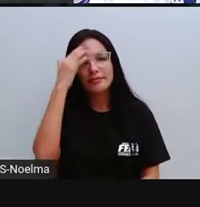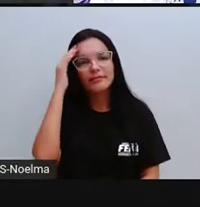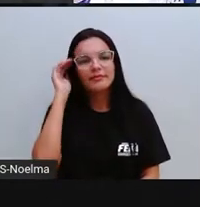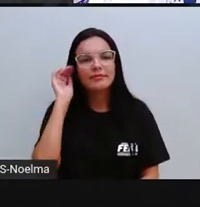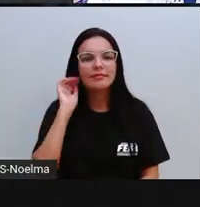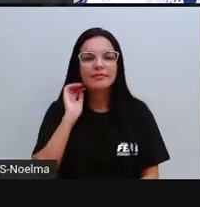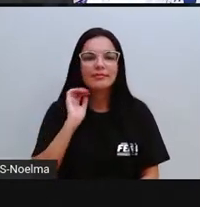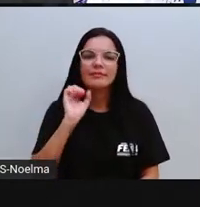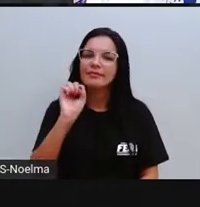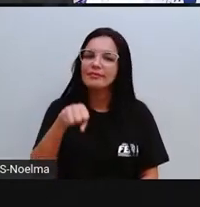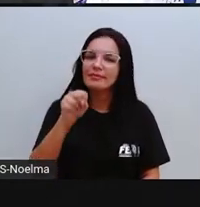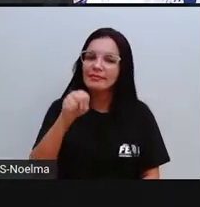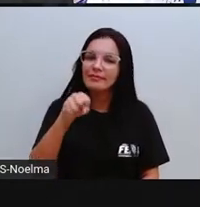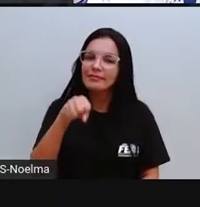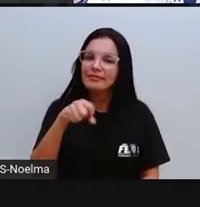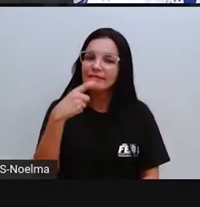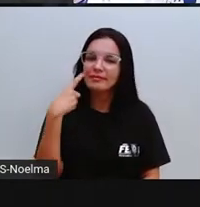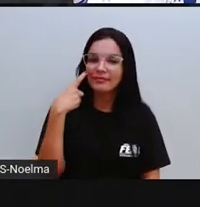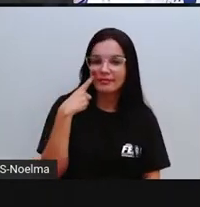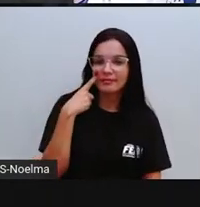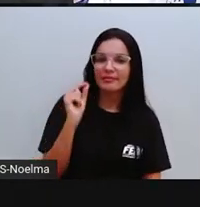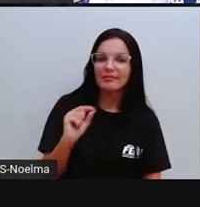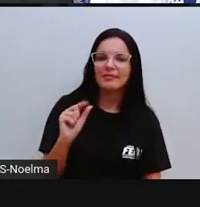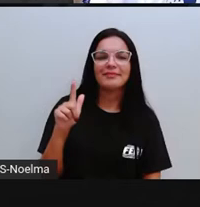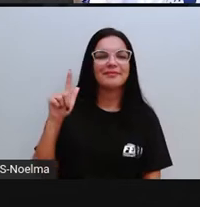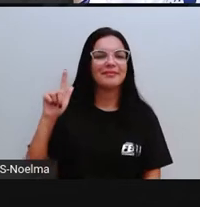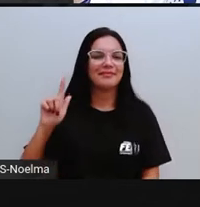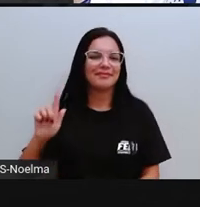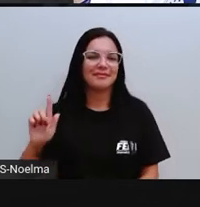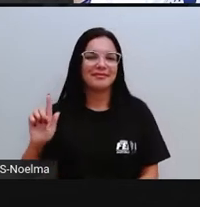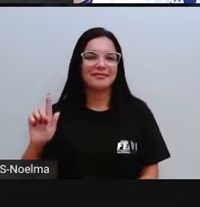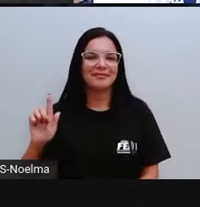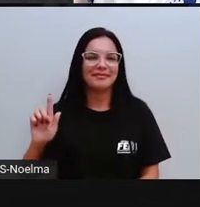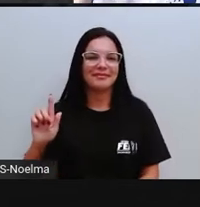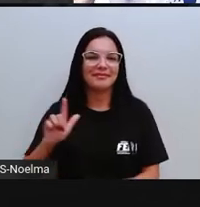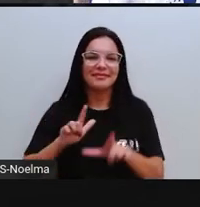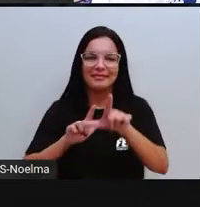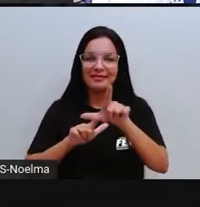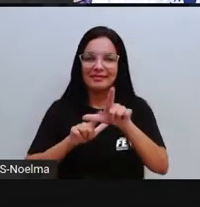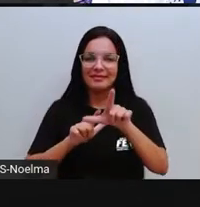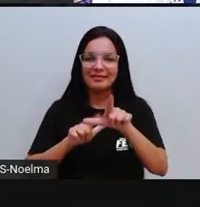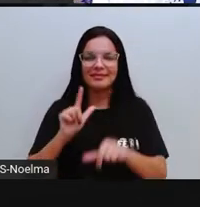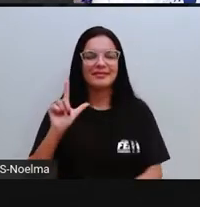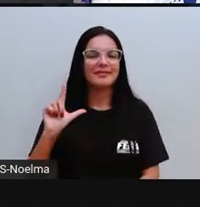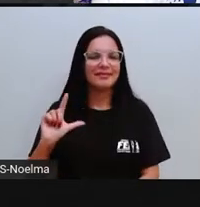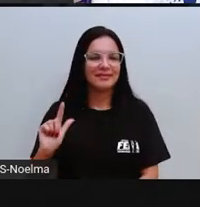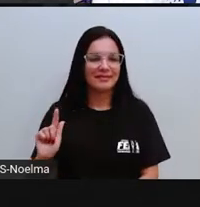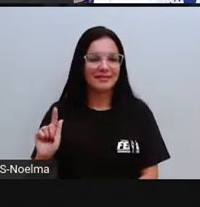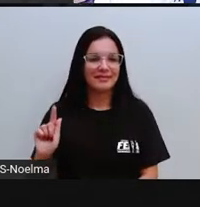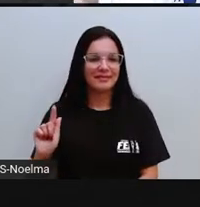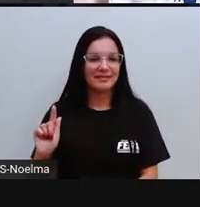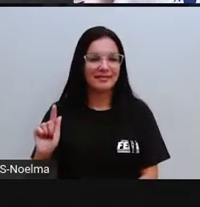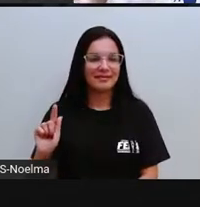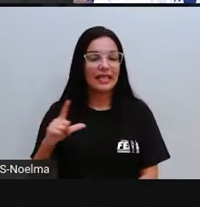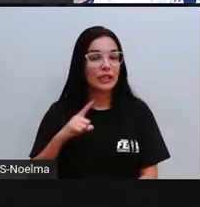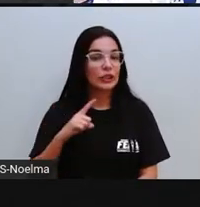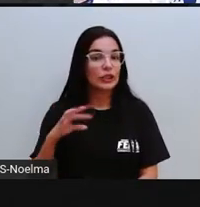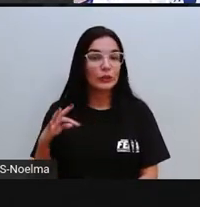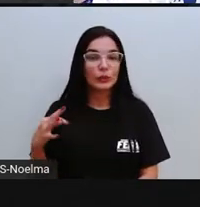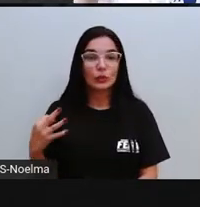Muito bem, olha lá, é a letra G. Em todas essas palavrinhas, ó,